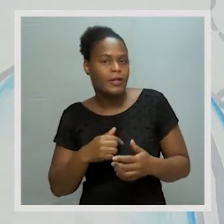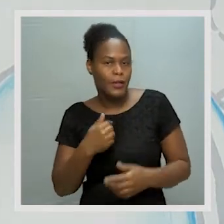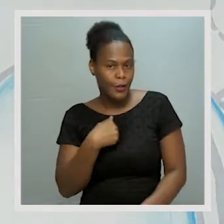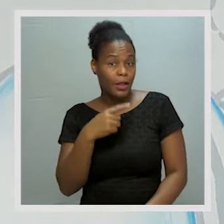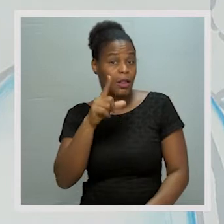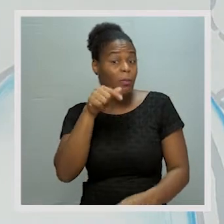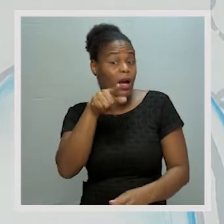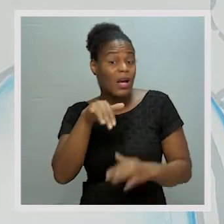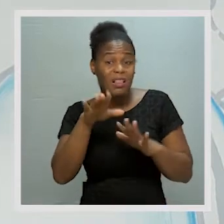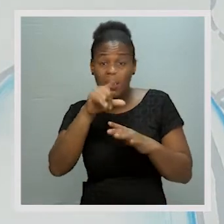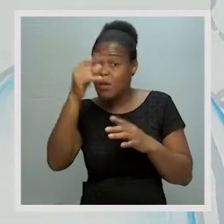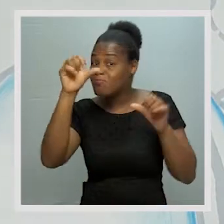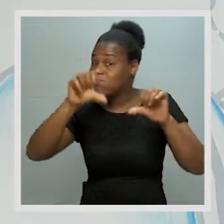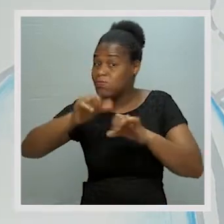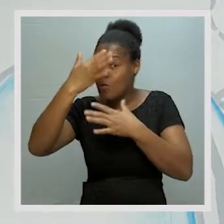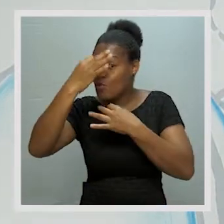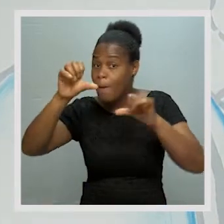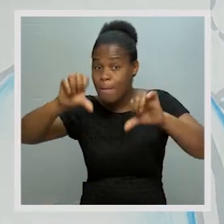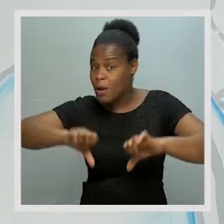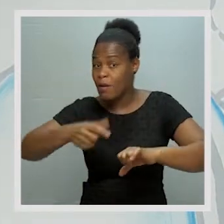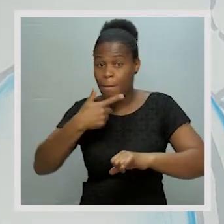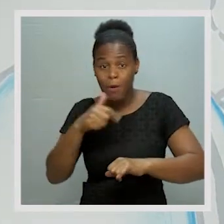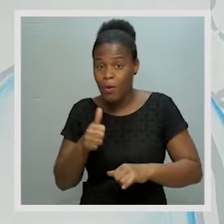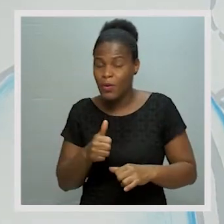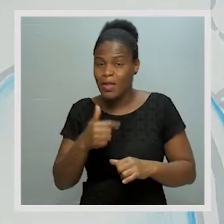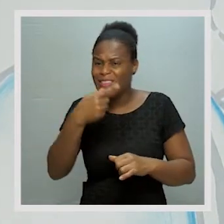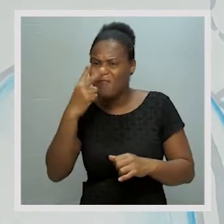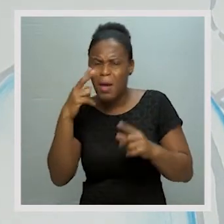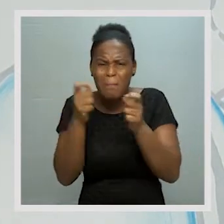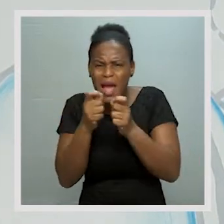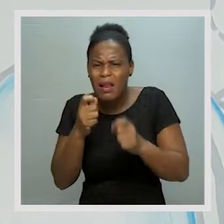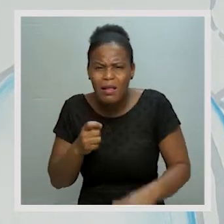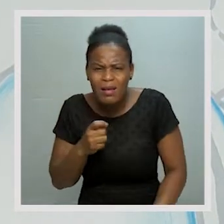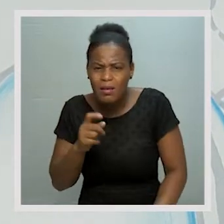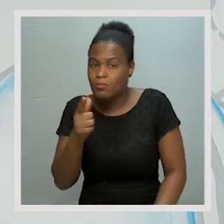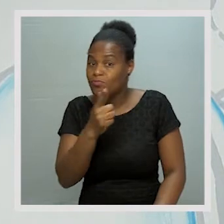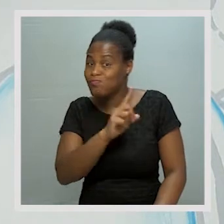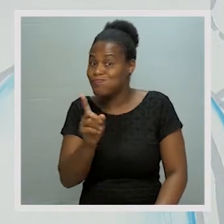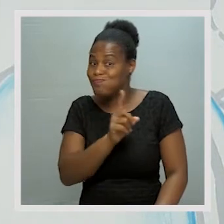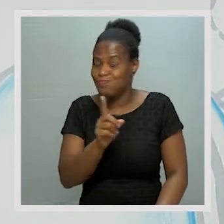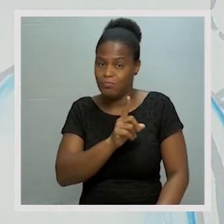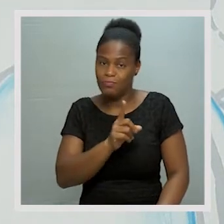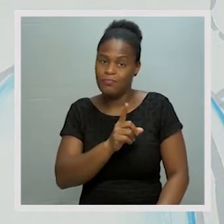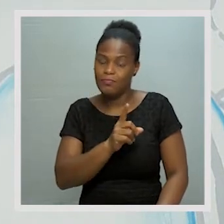também, é uma atitude incorreta. Sabem porquê? Porque isto